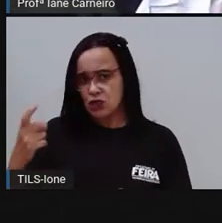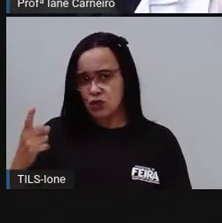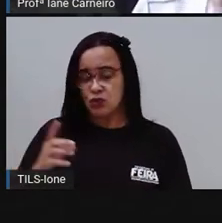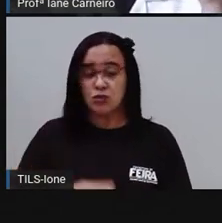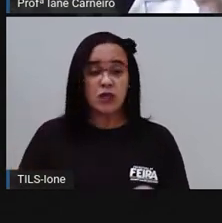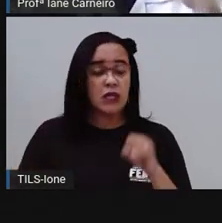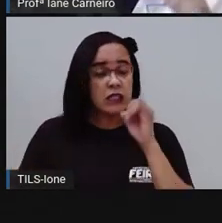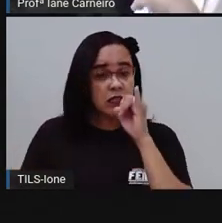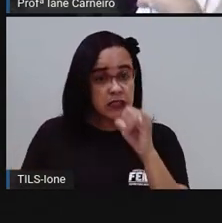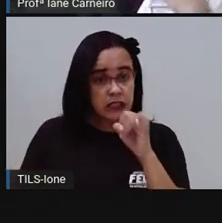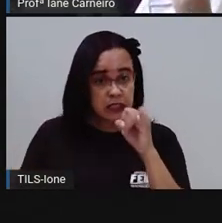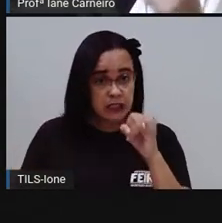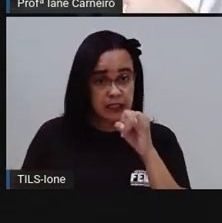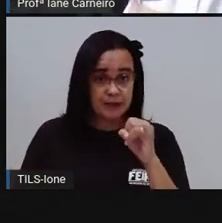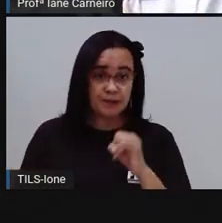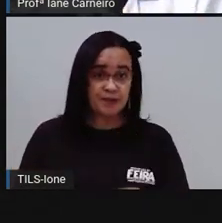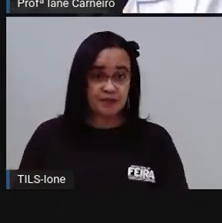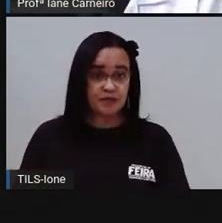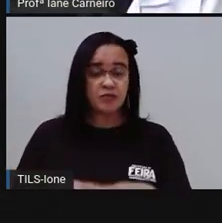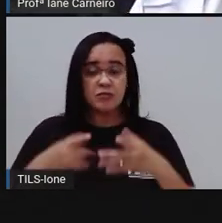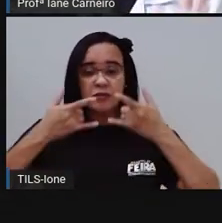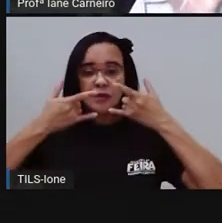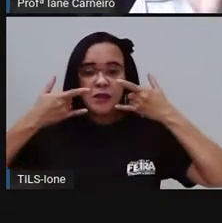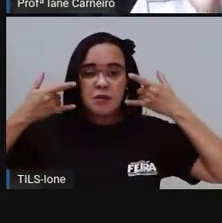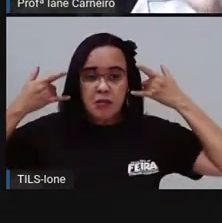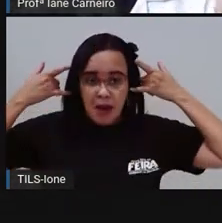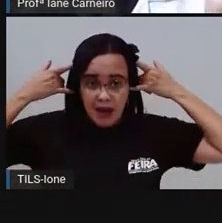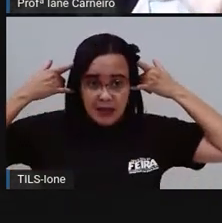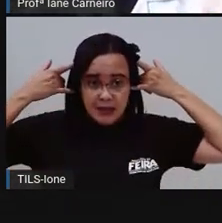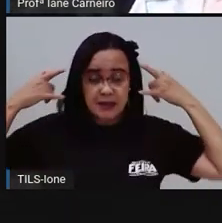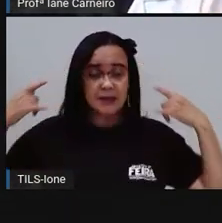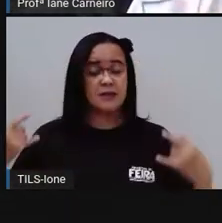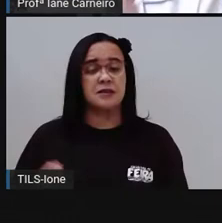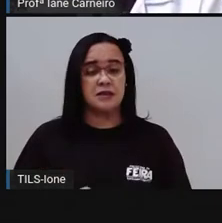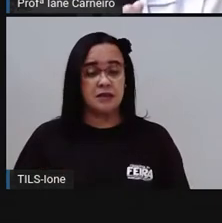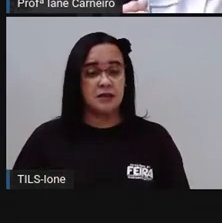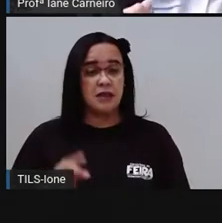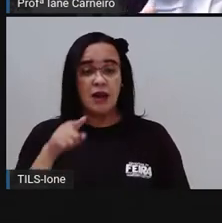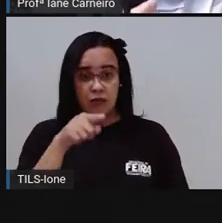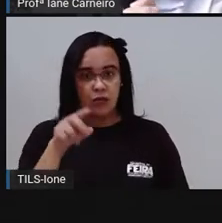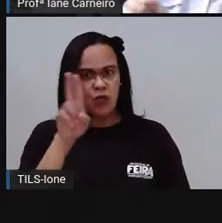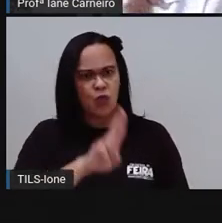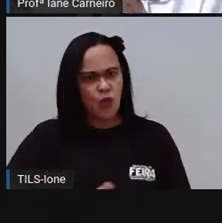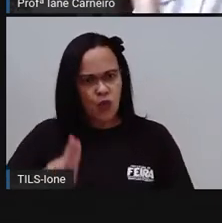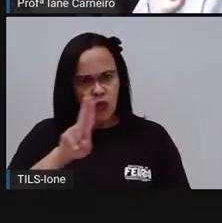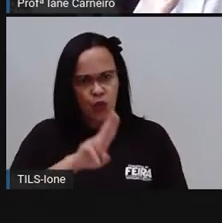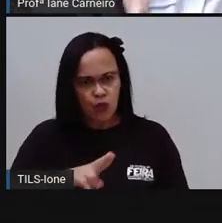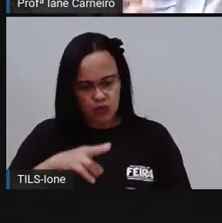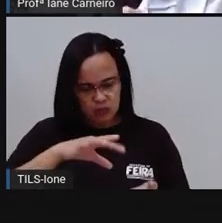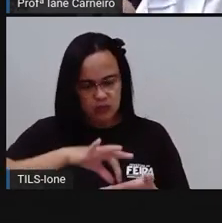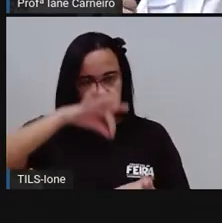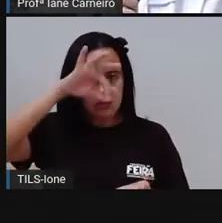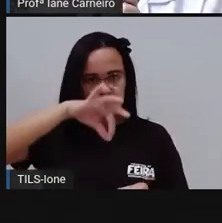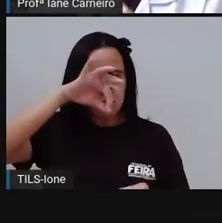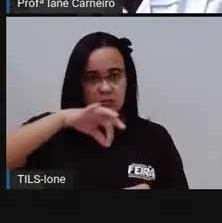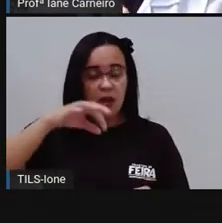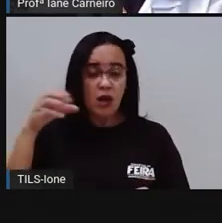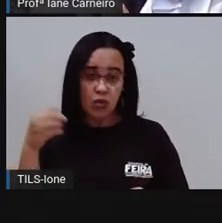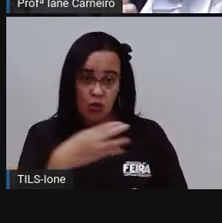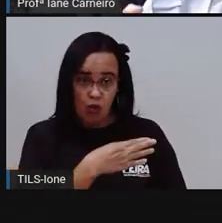para a escola para você trocar, né? Depois do lanche, seguindo os protocolos aí da sua escola, né? A Pro, com certeza, está